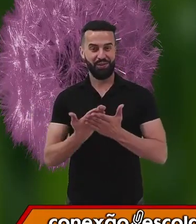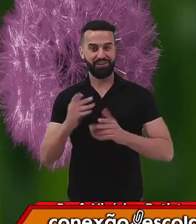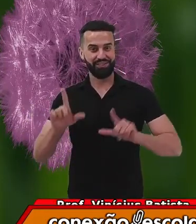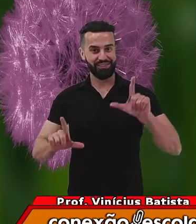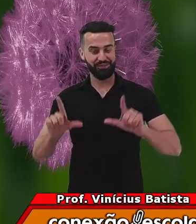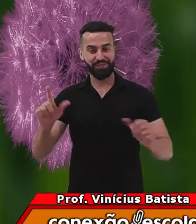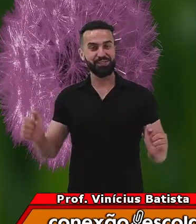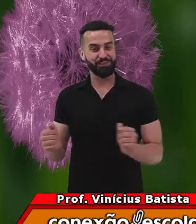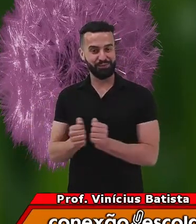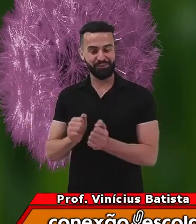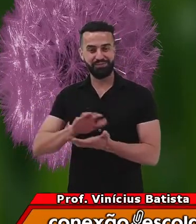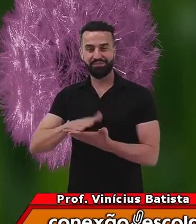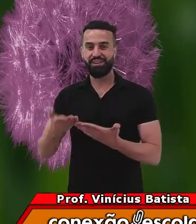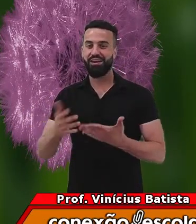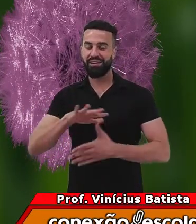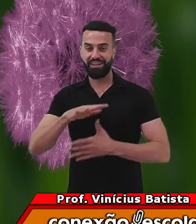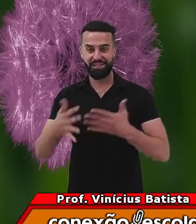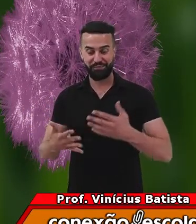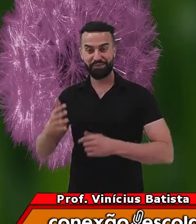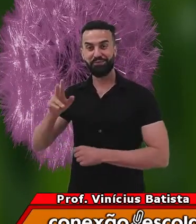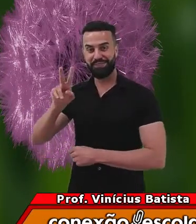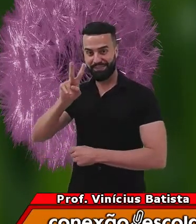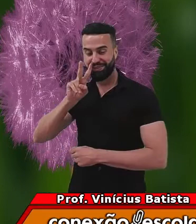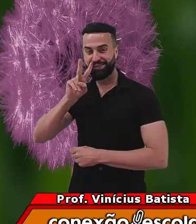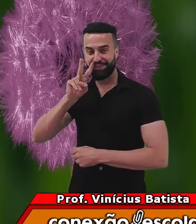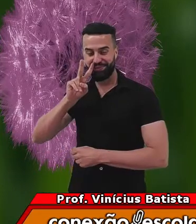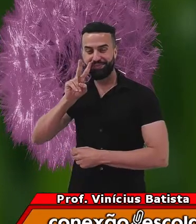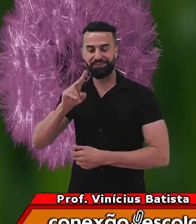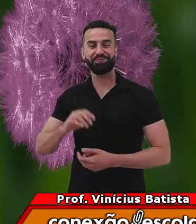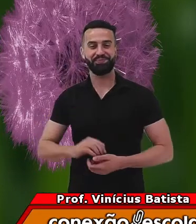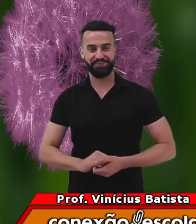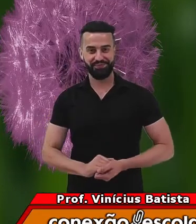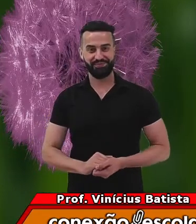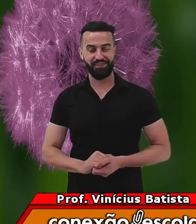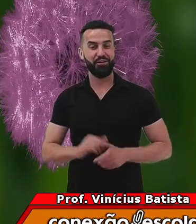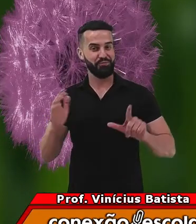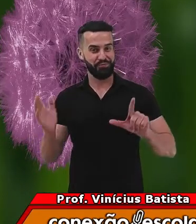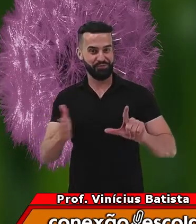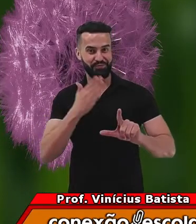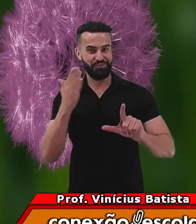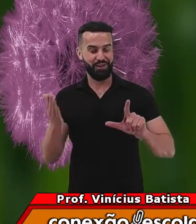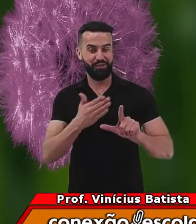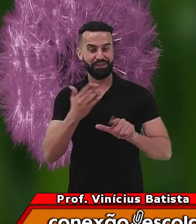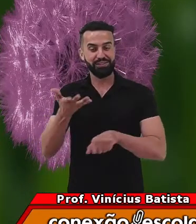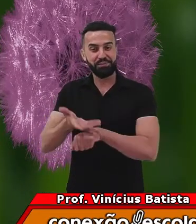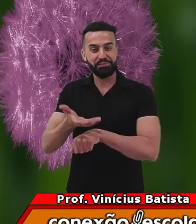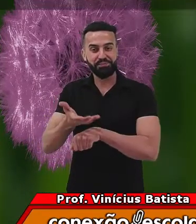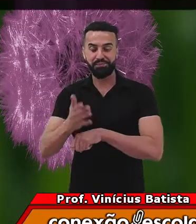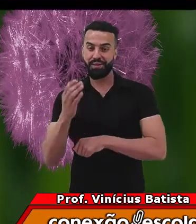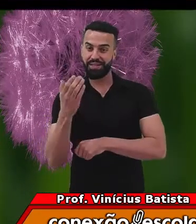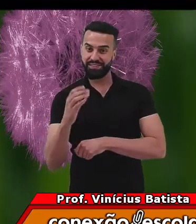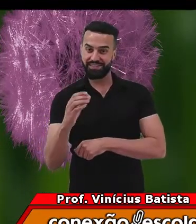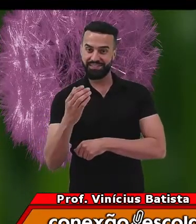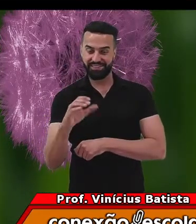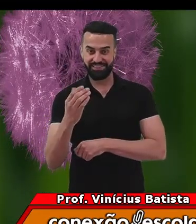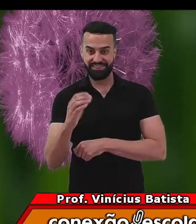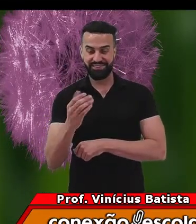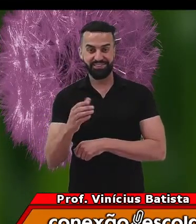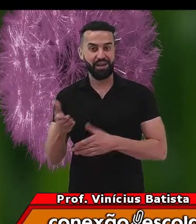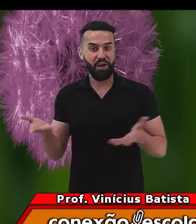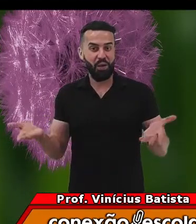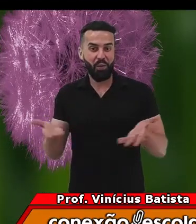juntamente com o nosso intérprete de Libras, Vinícius Batista, para a videoaula de Ciências da Natureza de hoje,